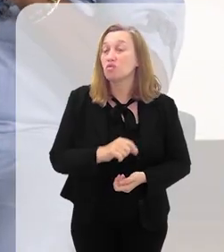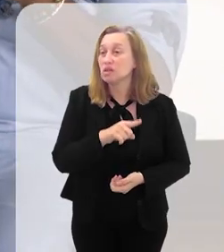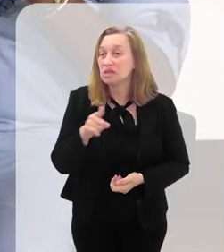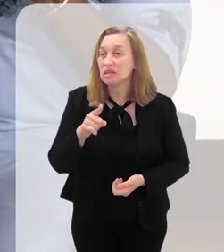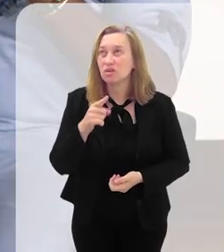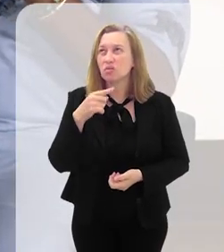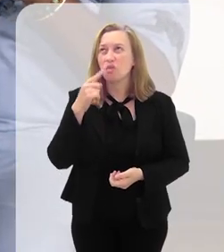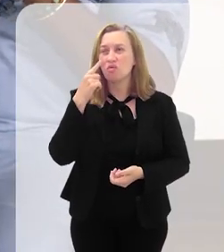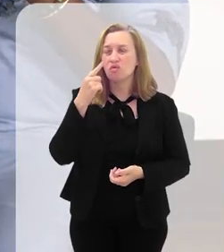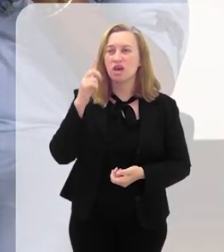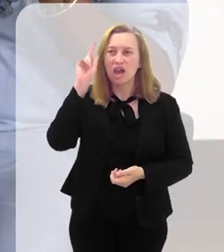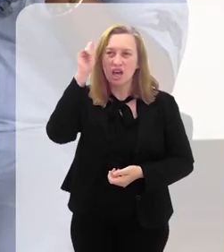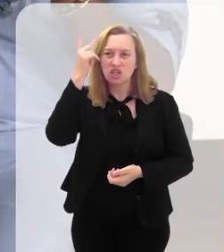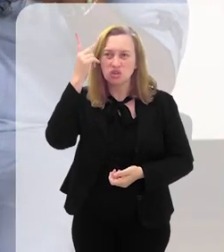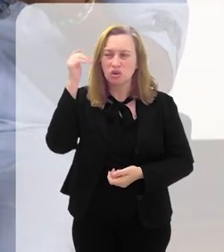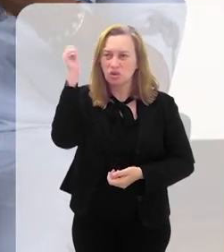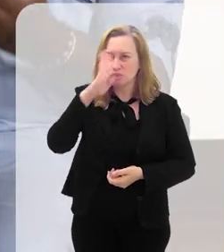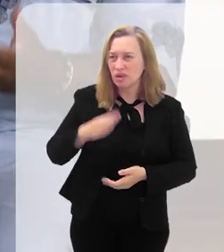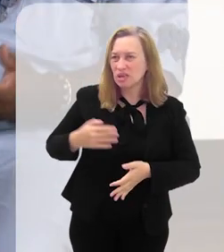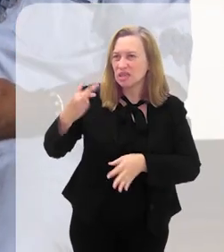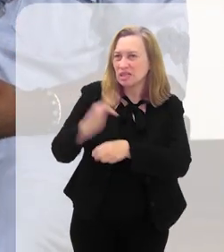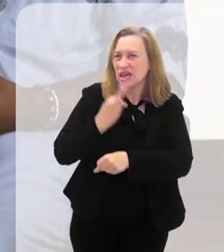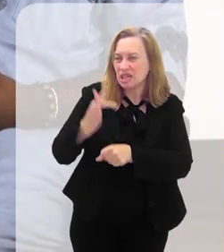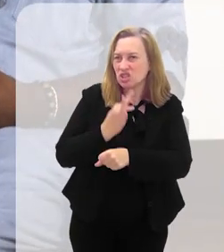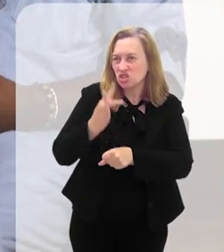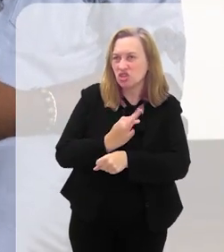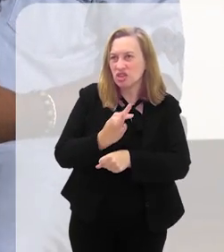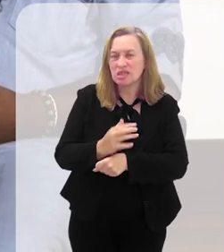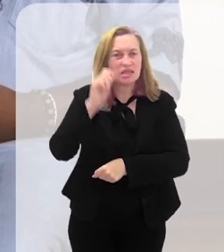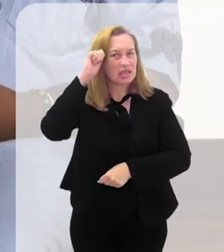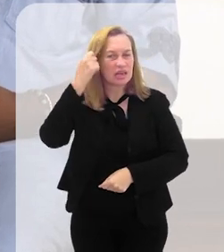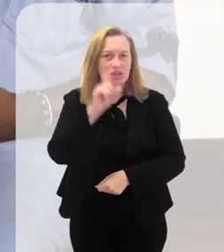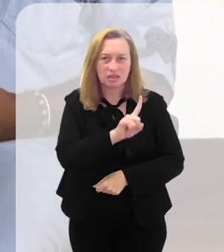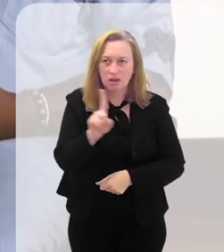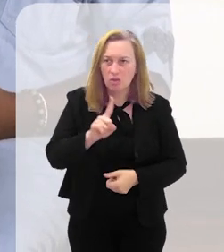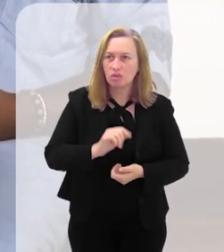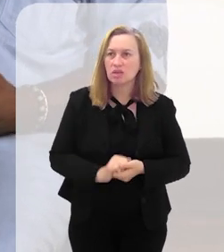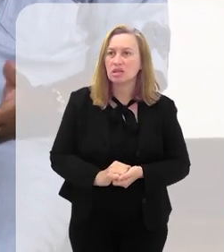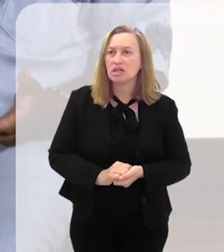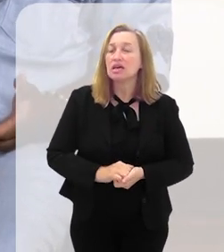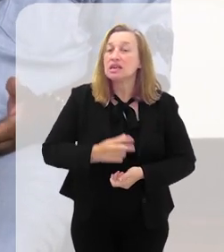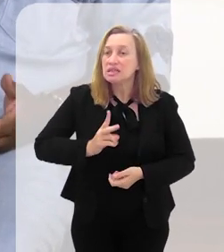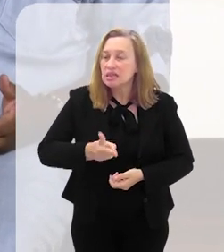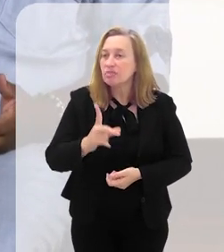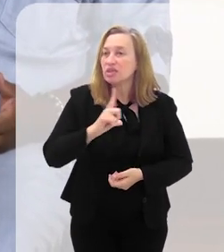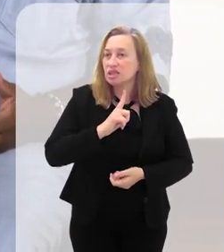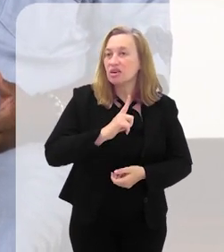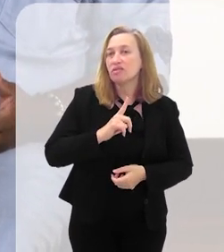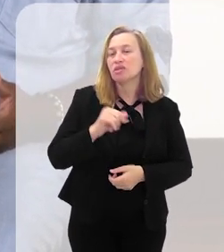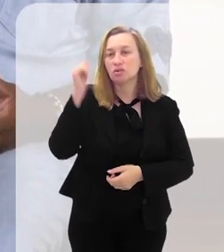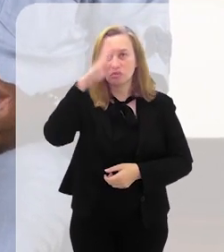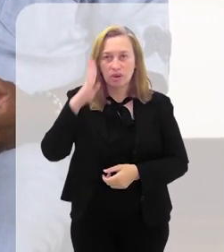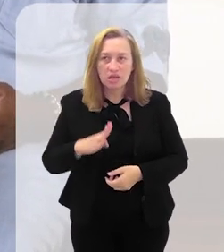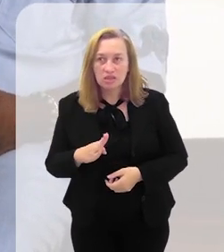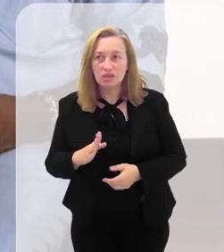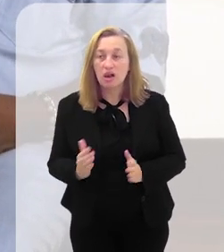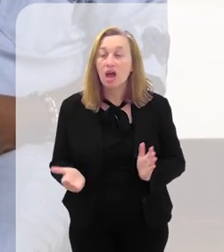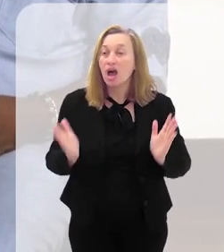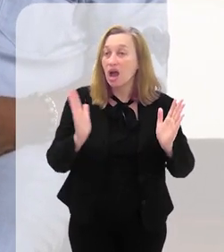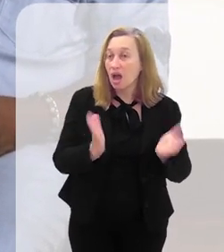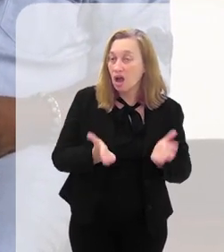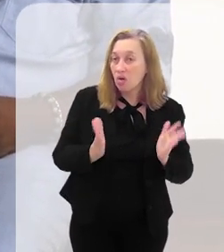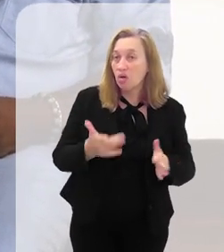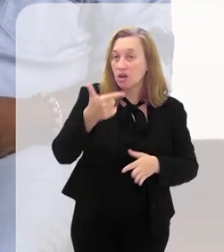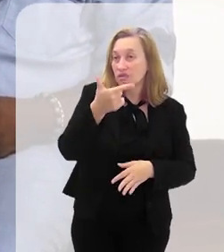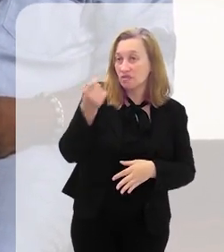não conta a história do Brasil a partir da resistência negra, que sempre existiu nesse país. Sim. Tanto que